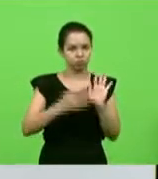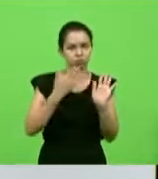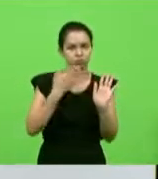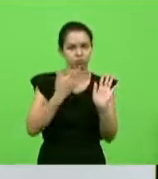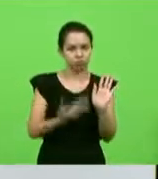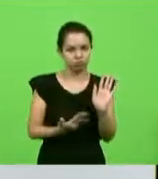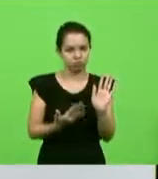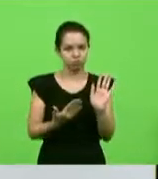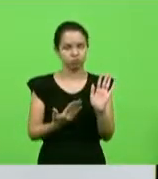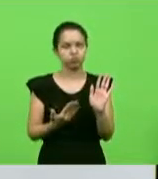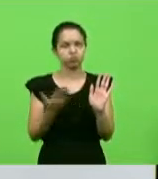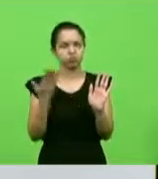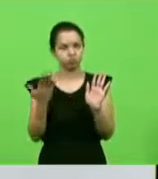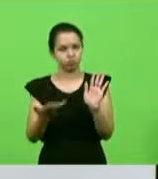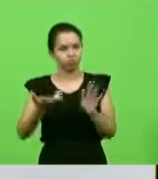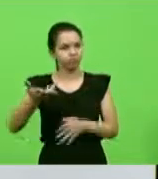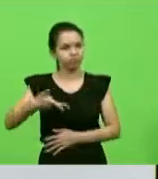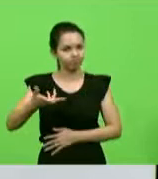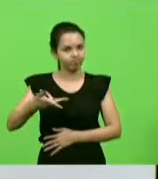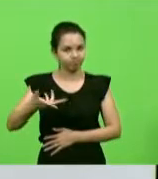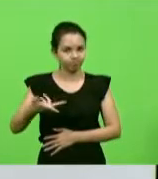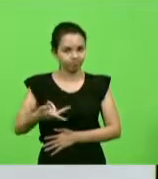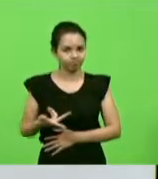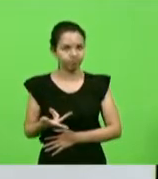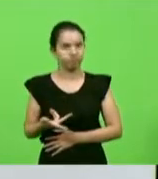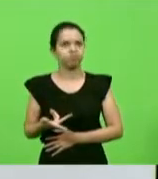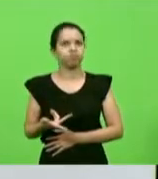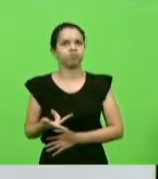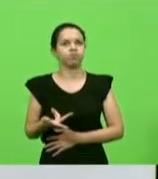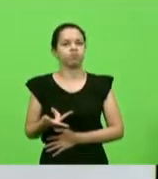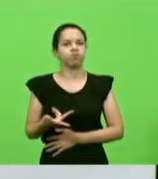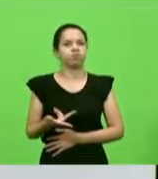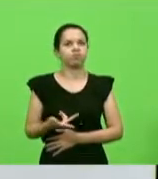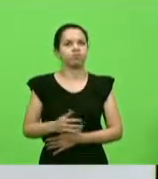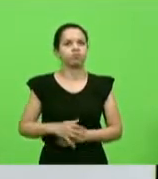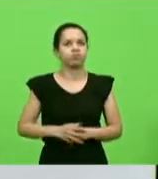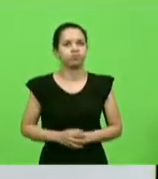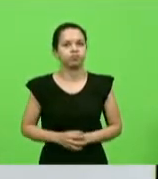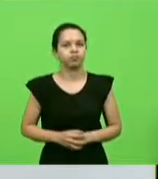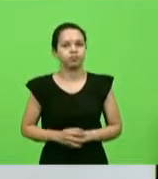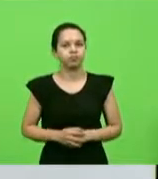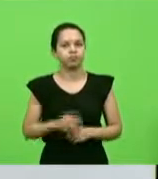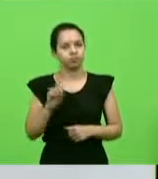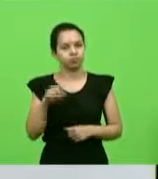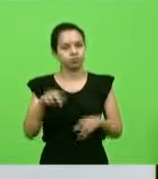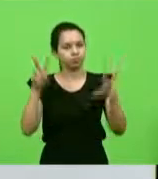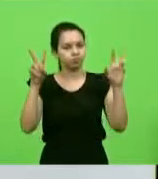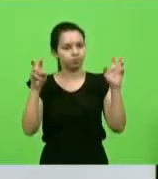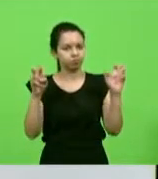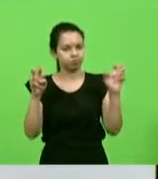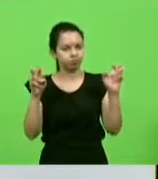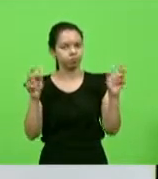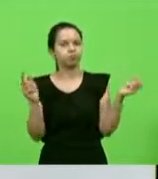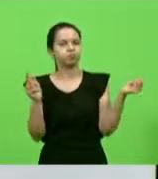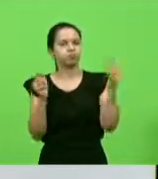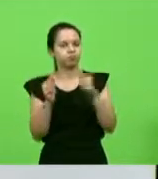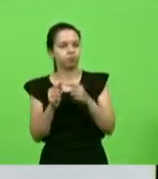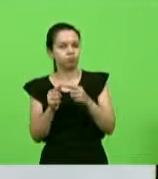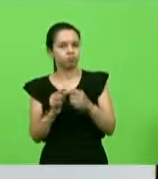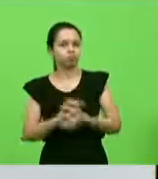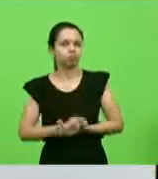Excelência pudesse ser o mais rápido possível para trazer, que é a questão dos